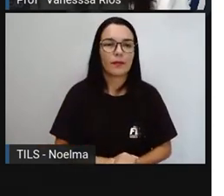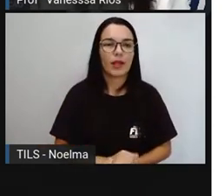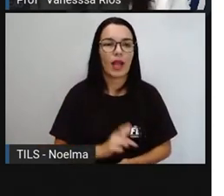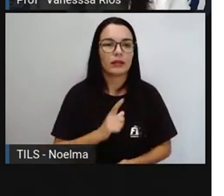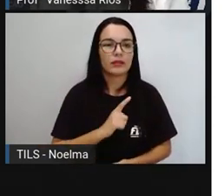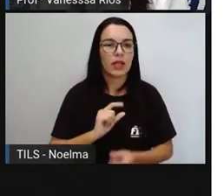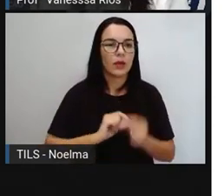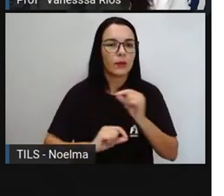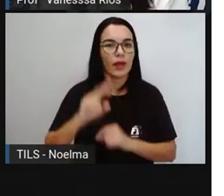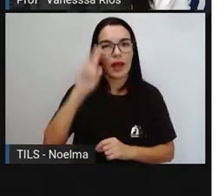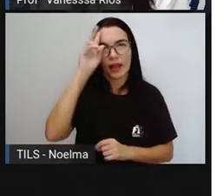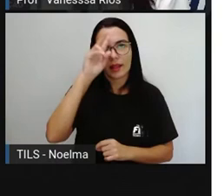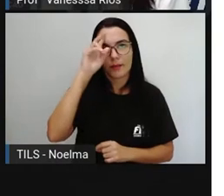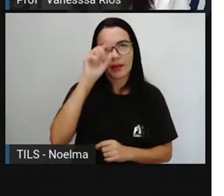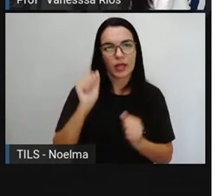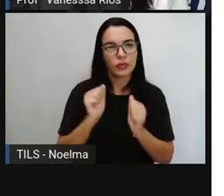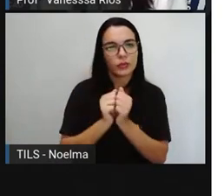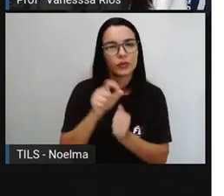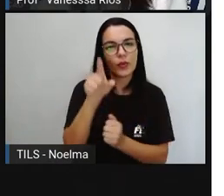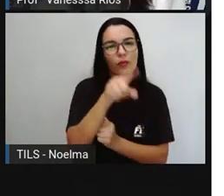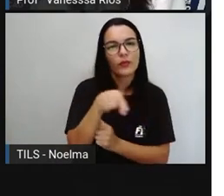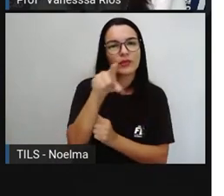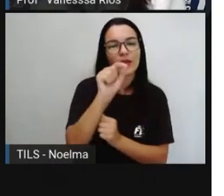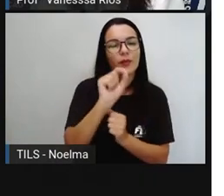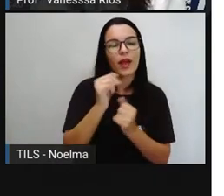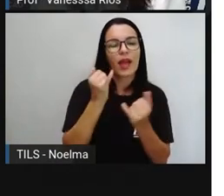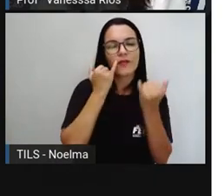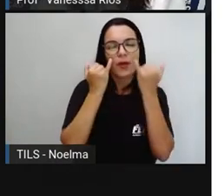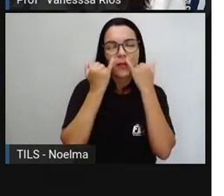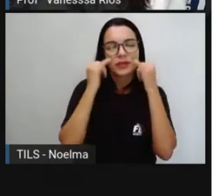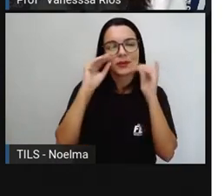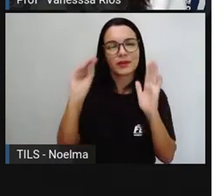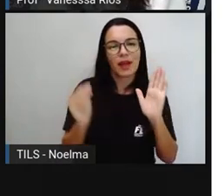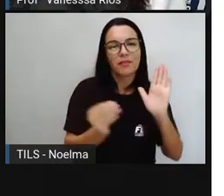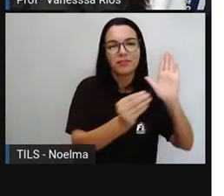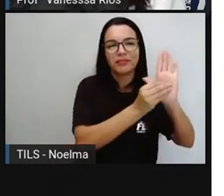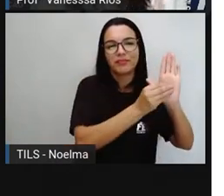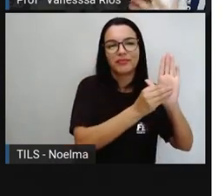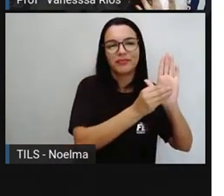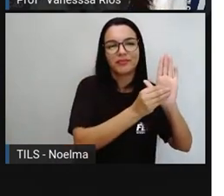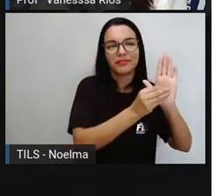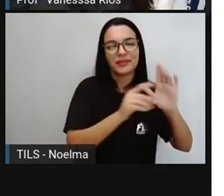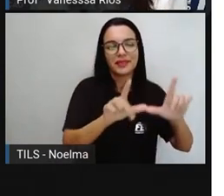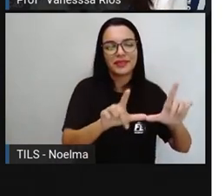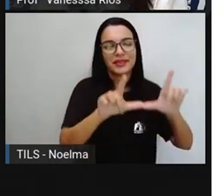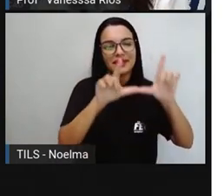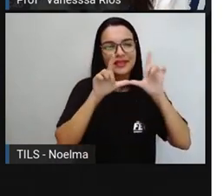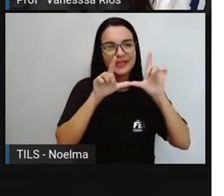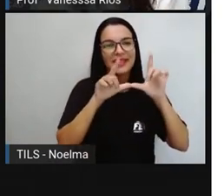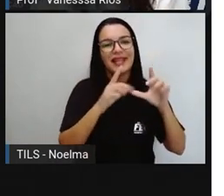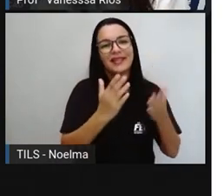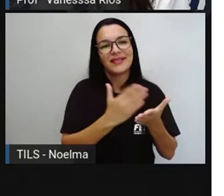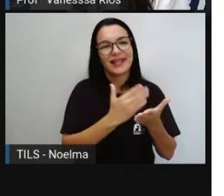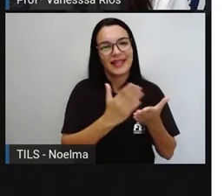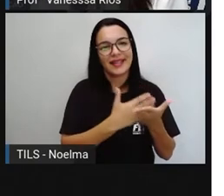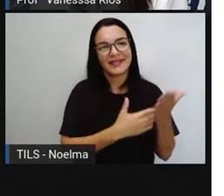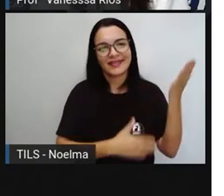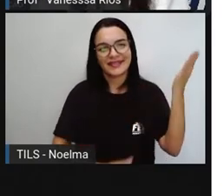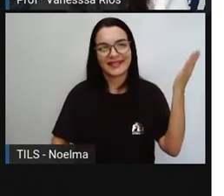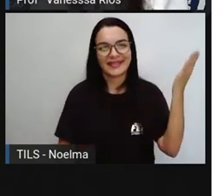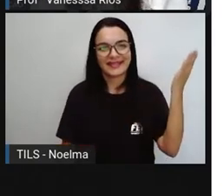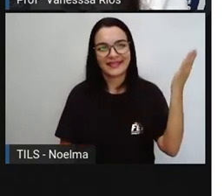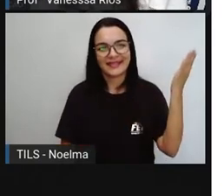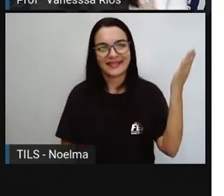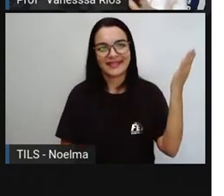Pró gostaria de lembrar, junto com vocês, informações que estão aí explícitas na capa do livro. Tá certo?